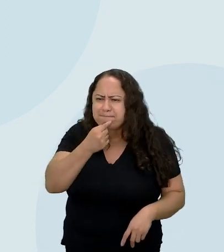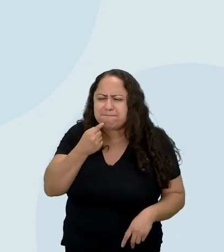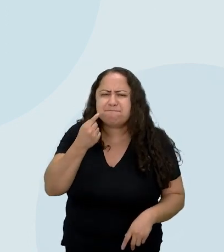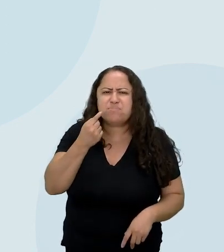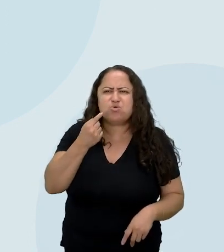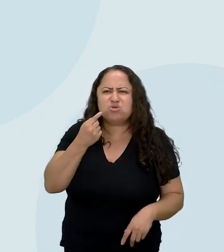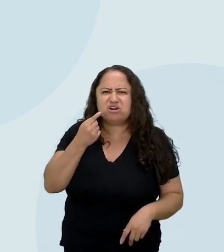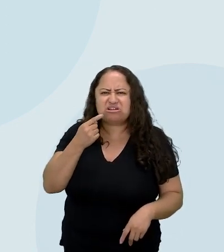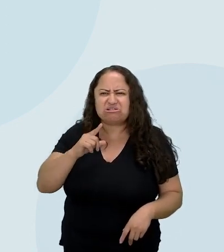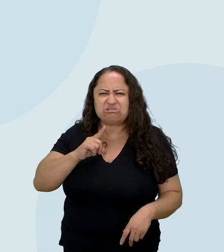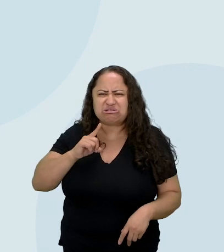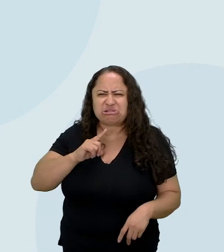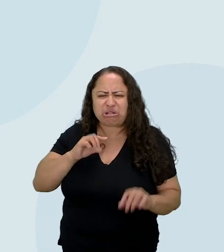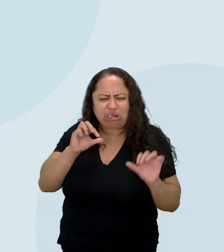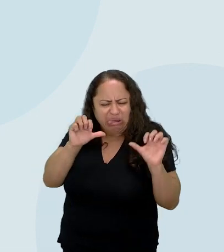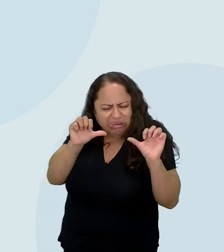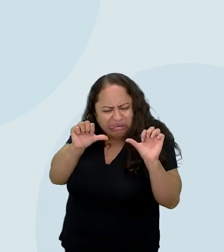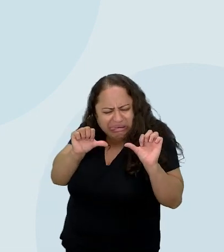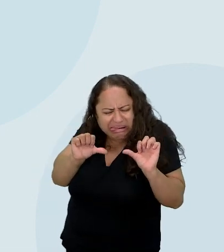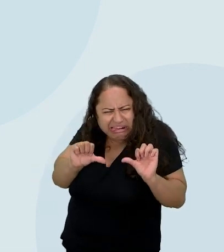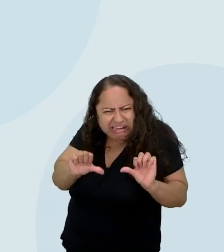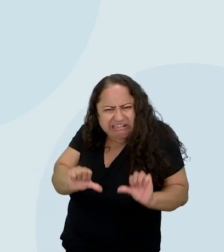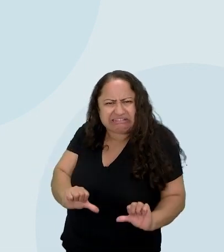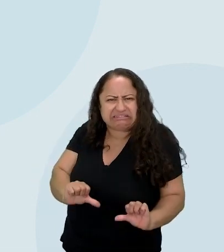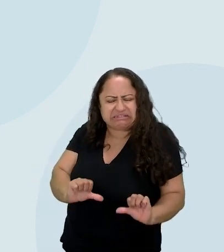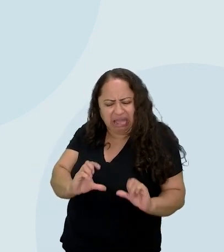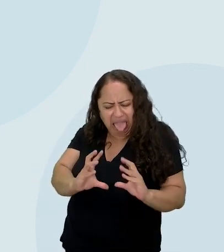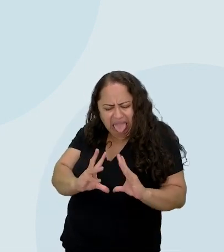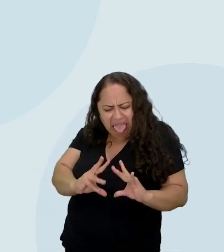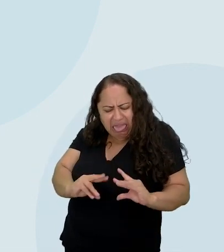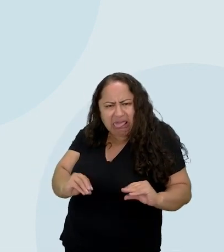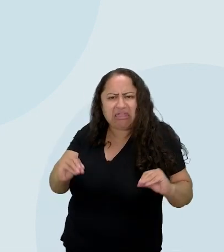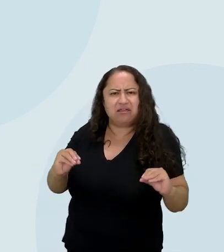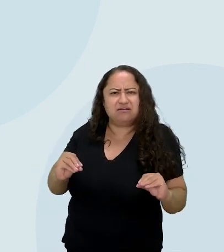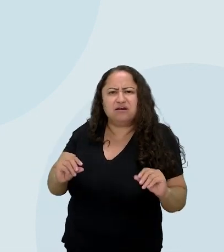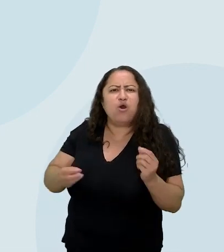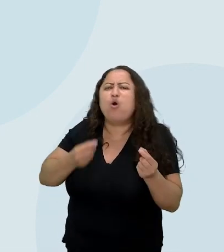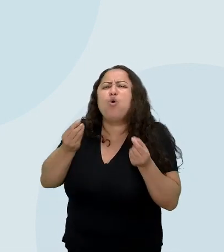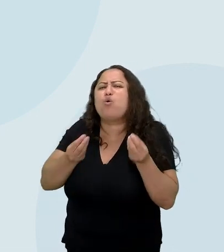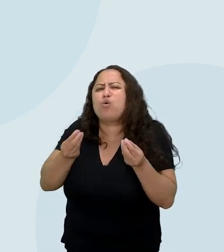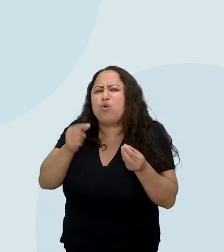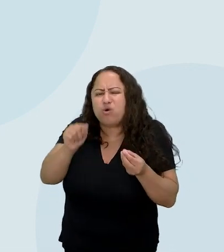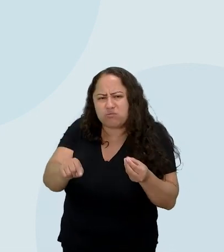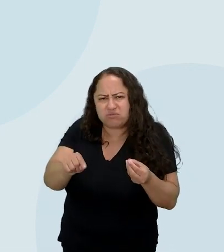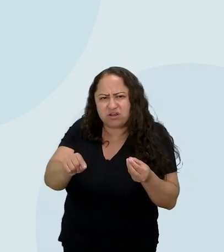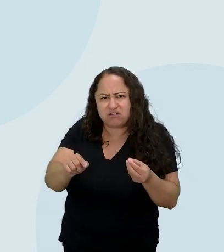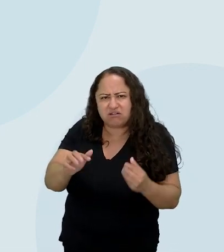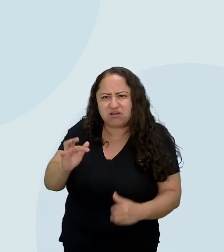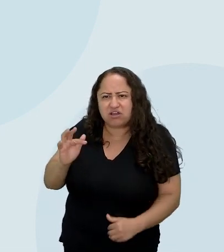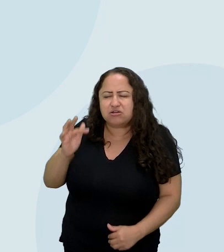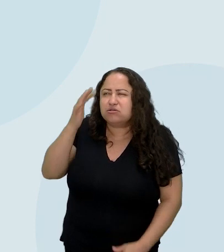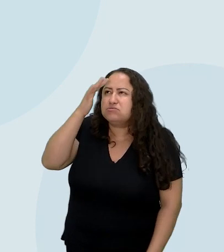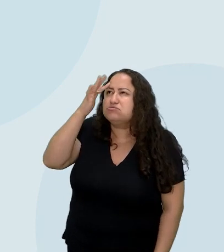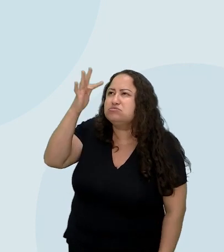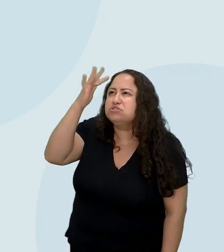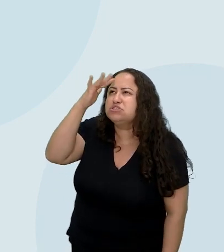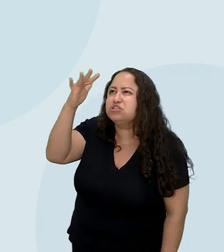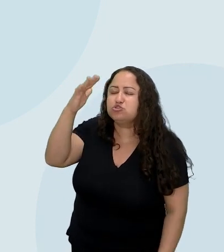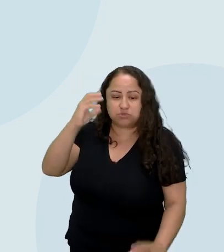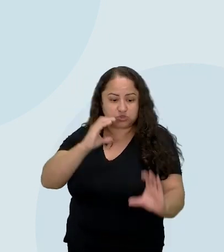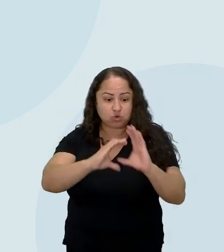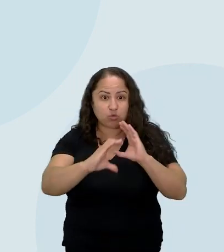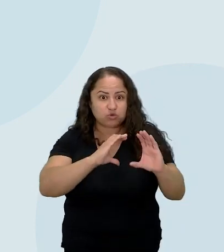manchada de degradação. Como é isso? Como? A faculdade de se comunicar com os